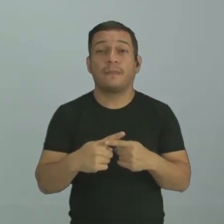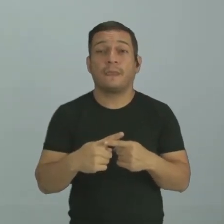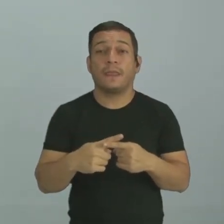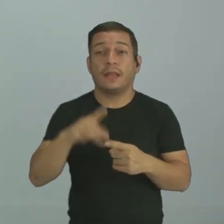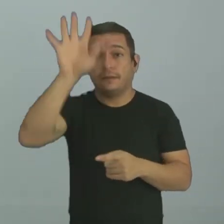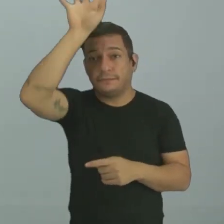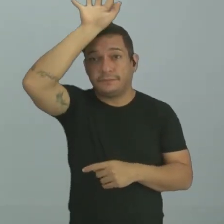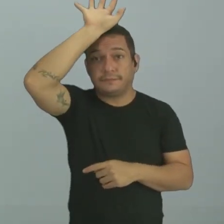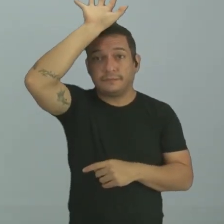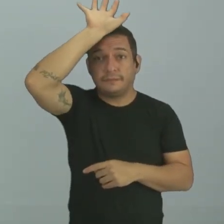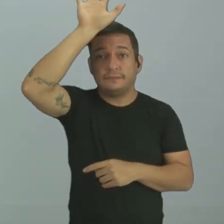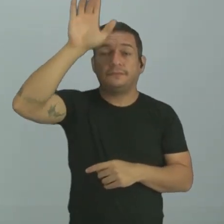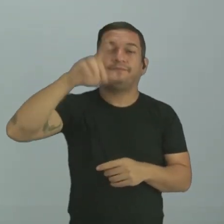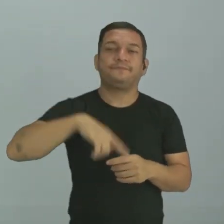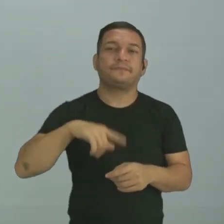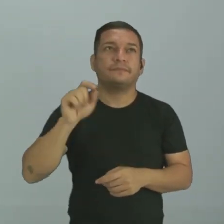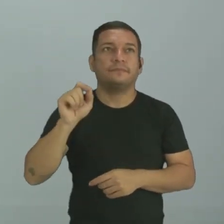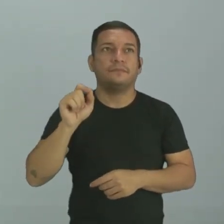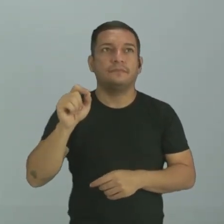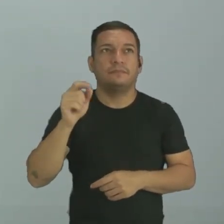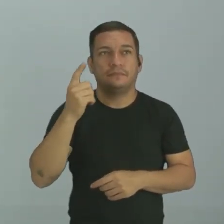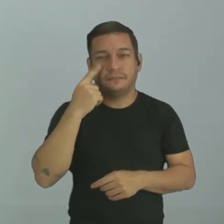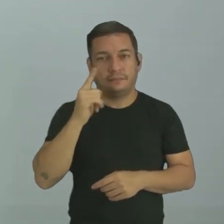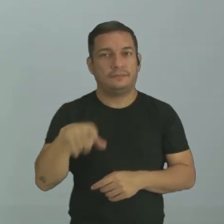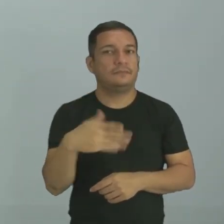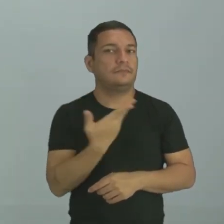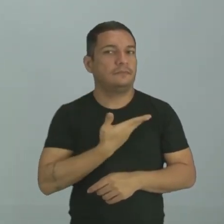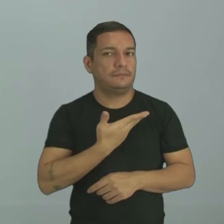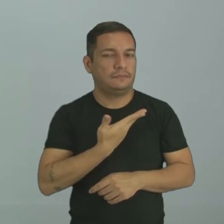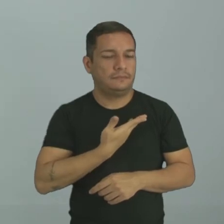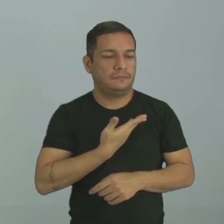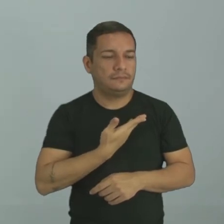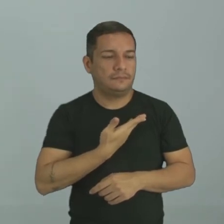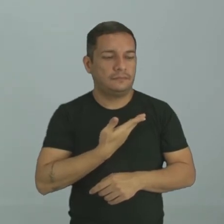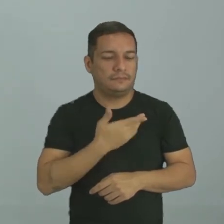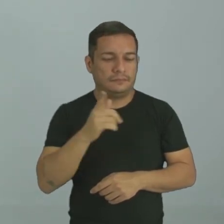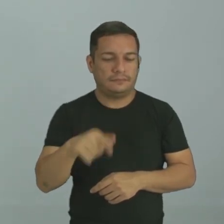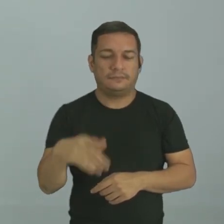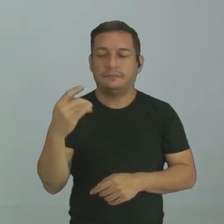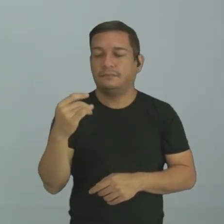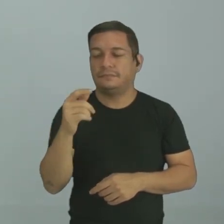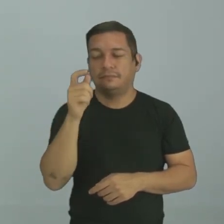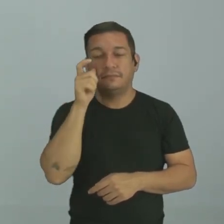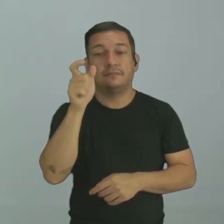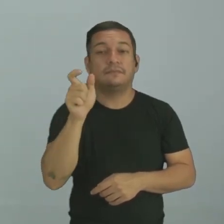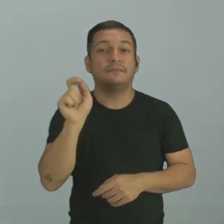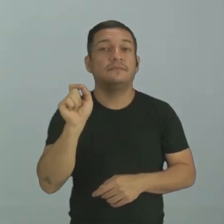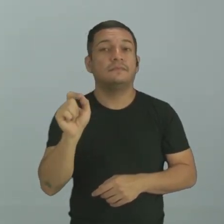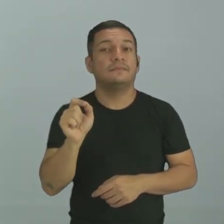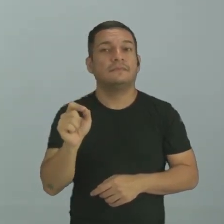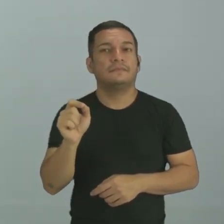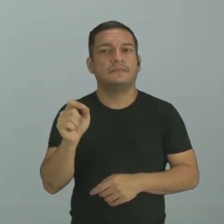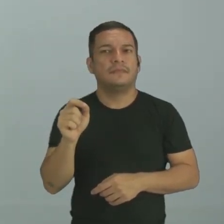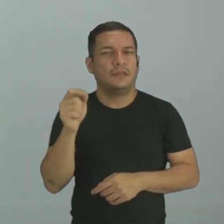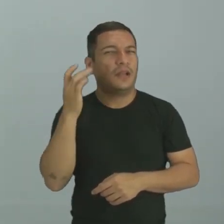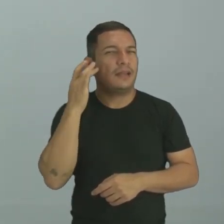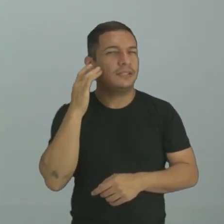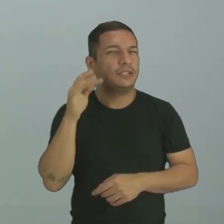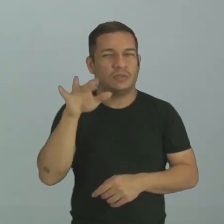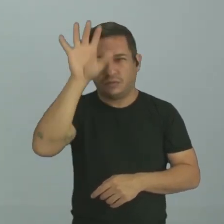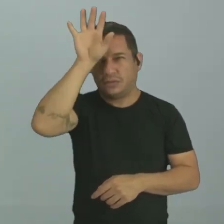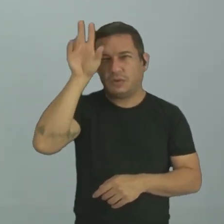o cebolinha ela é assim o meu amigo e seria interessante ele me dar. Você acha que ela foi enganada?